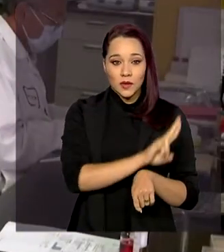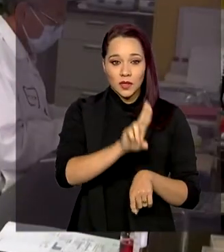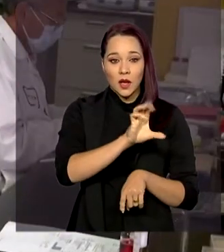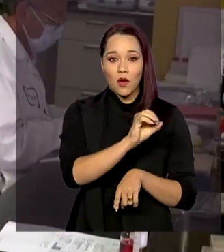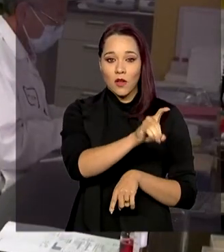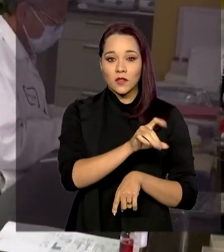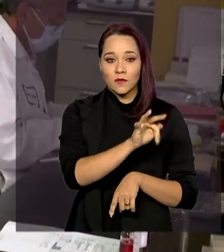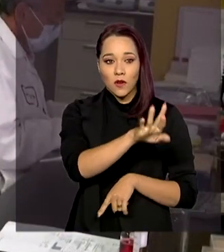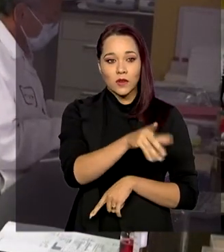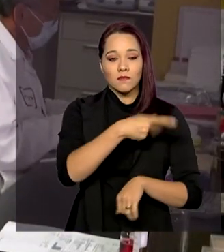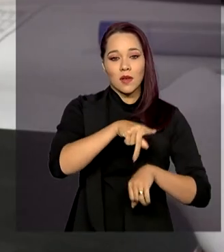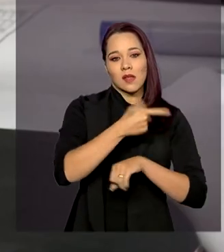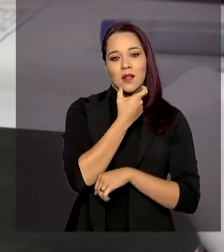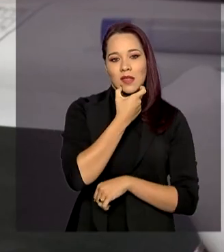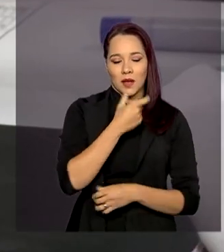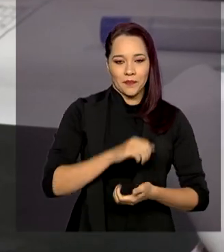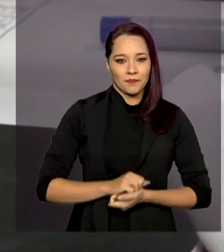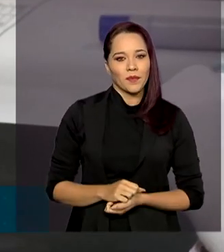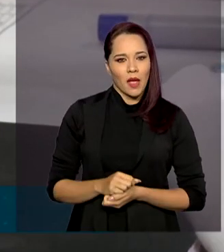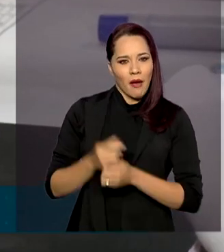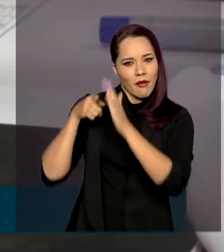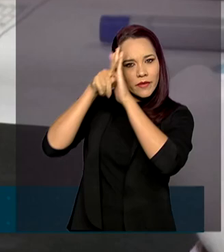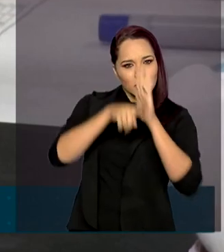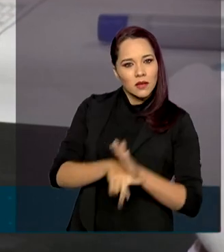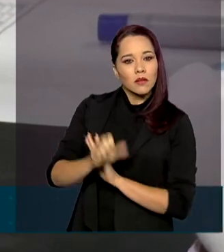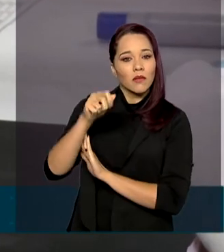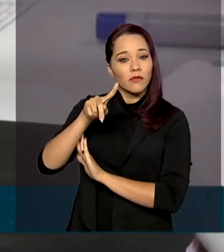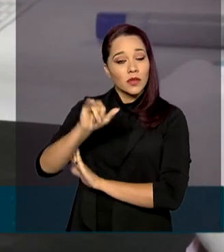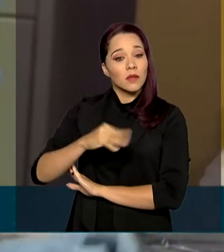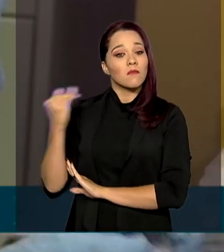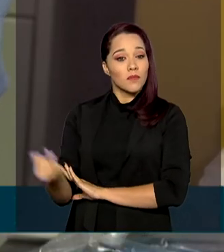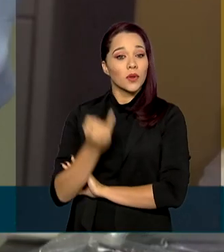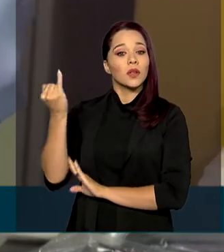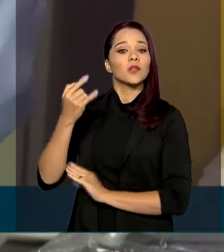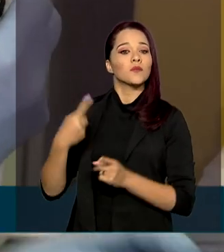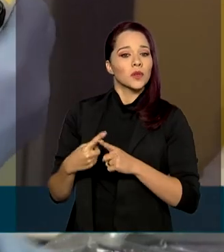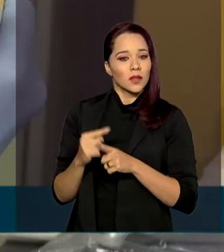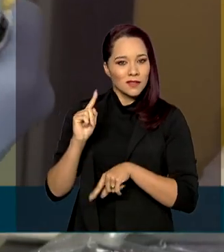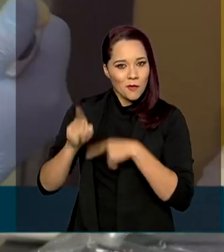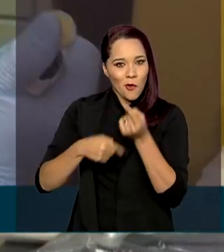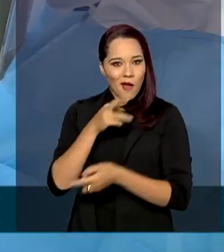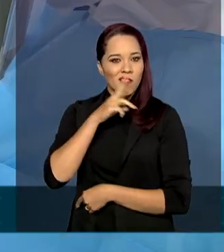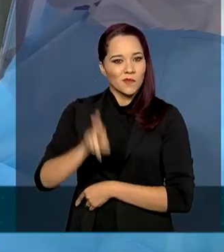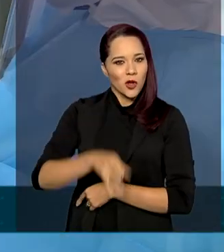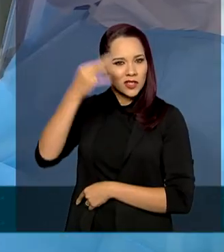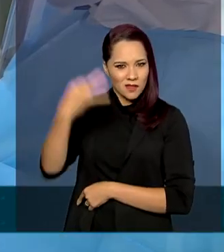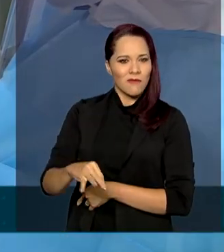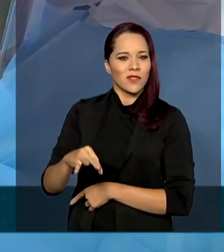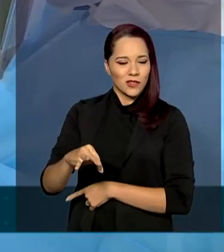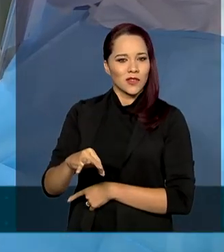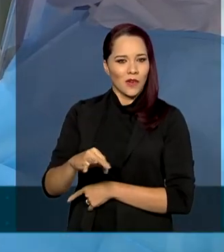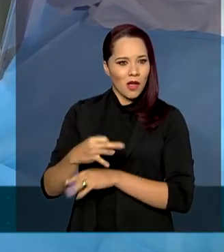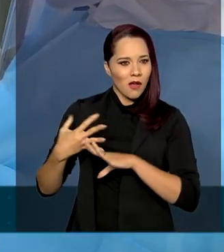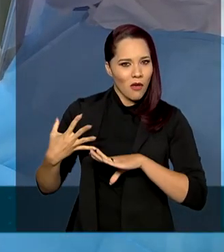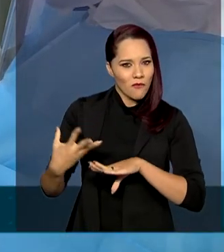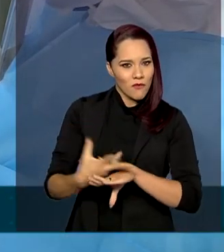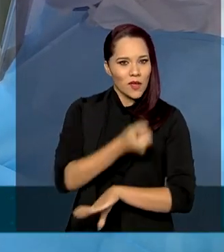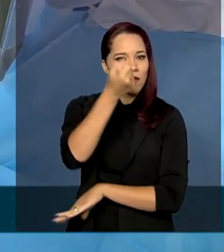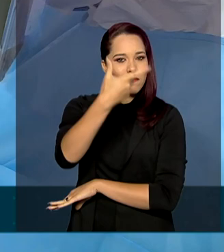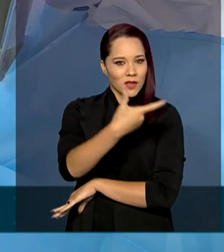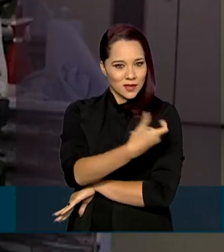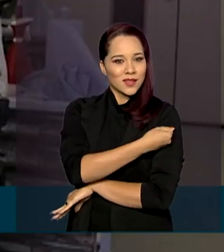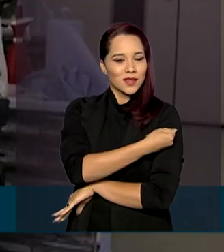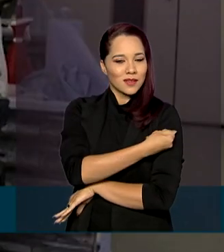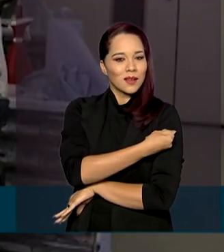de Oxford, na Inglaterra. A avaliação da Anvisa é importante porque, quando tiver uma resposta definitiva sobre a eficácia da